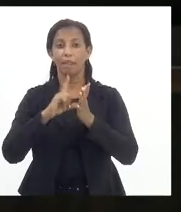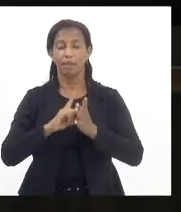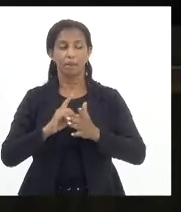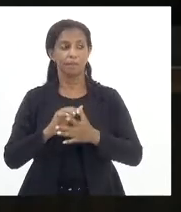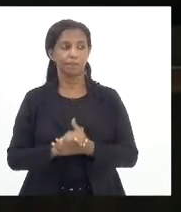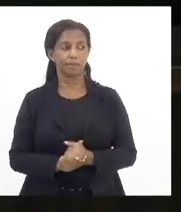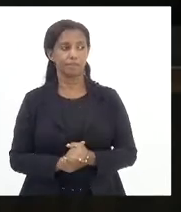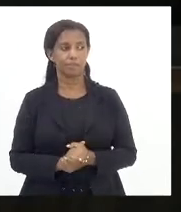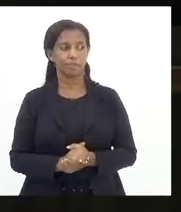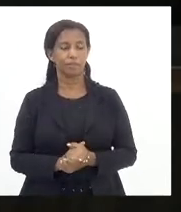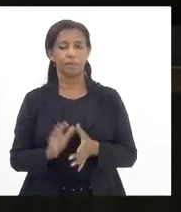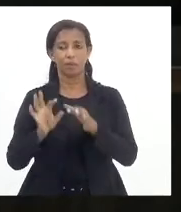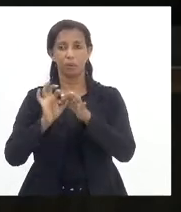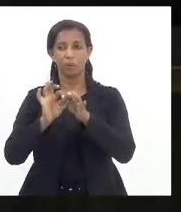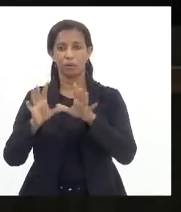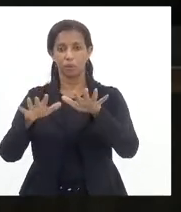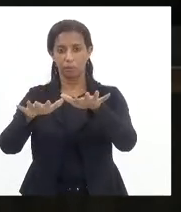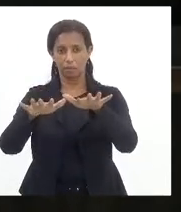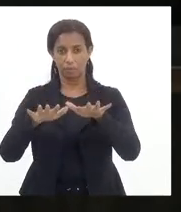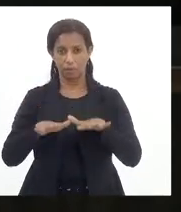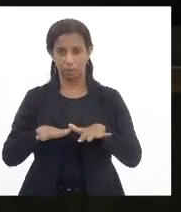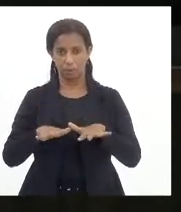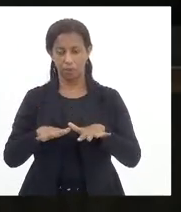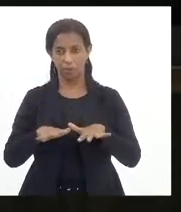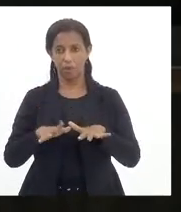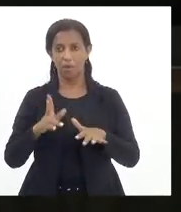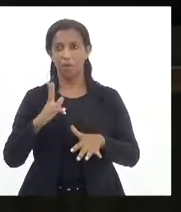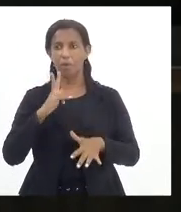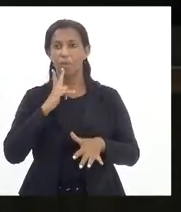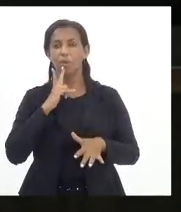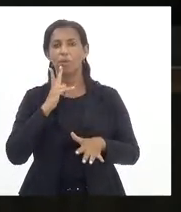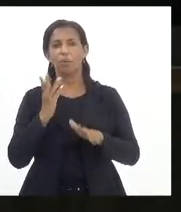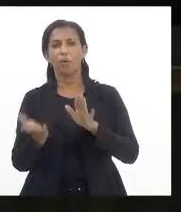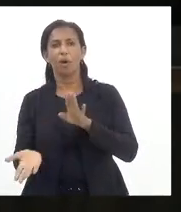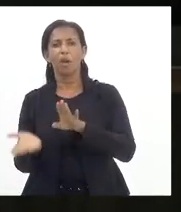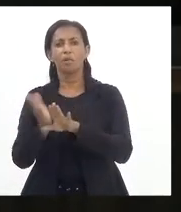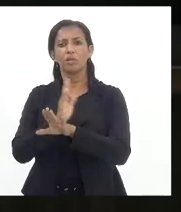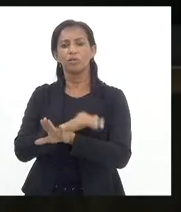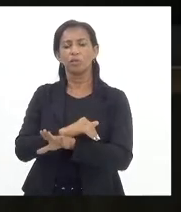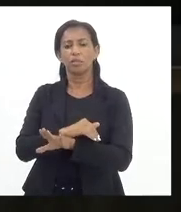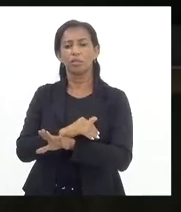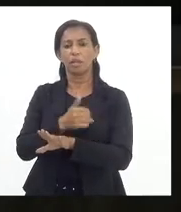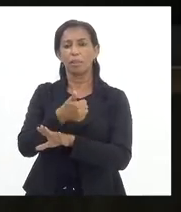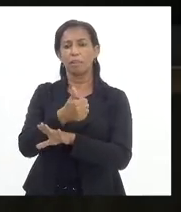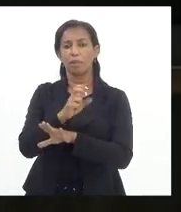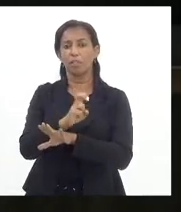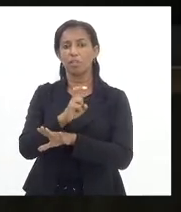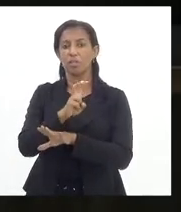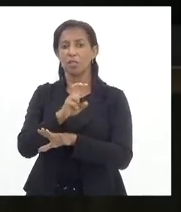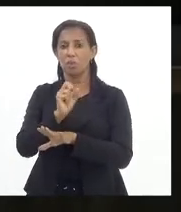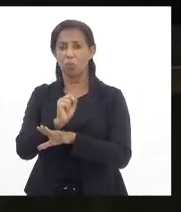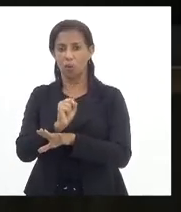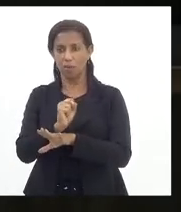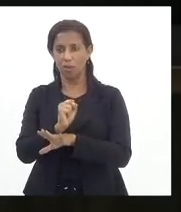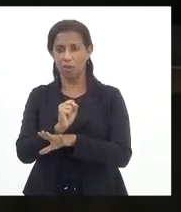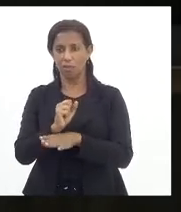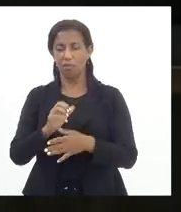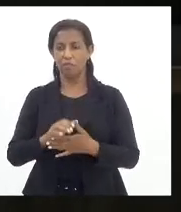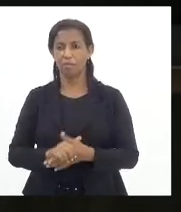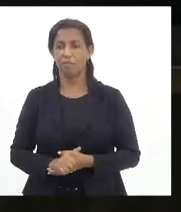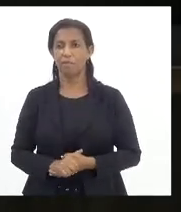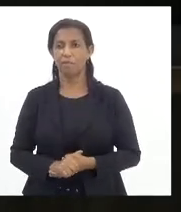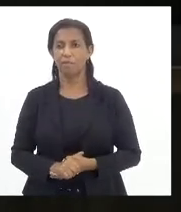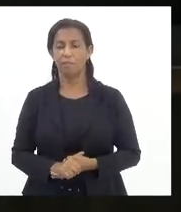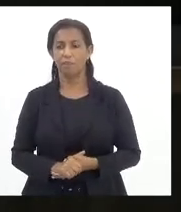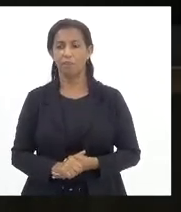com autorização do plenário eu quero antecipar as sessões extraordinárias para as 15 horas e 58 se eu acho que aprovam nisso como estão aprovado